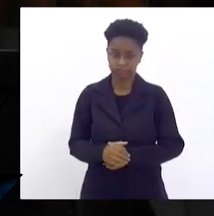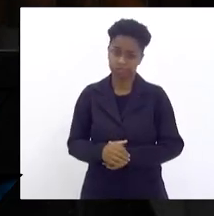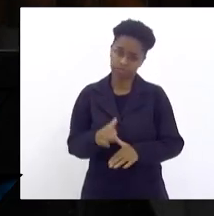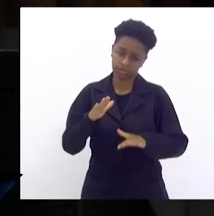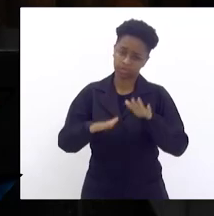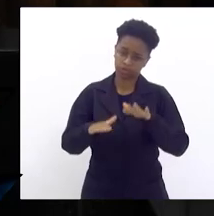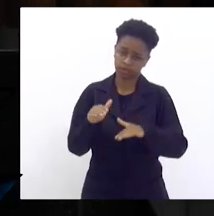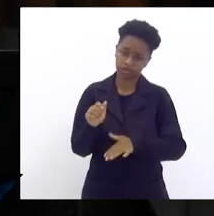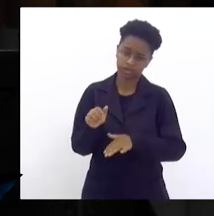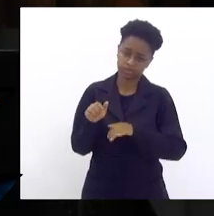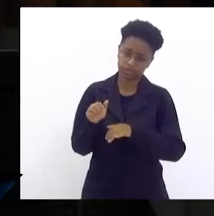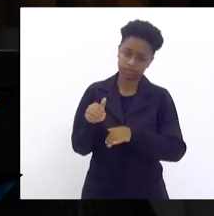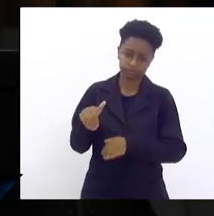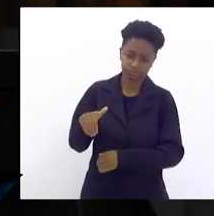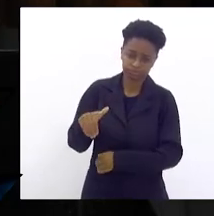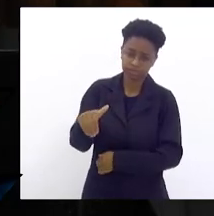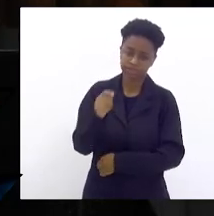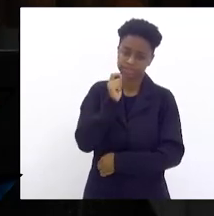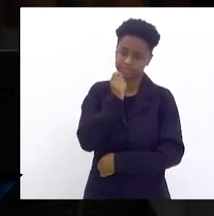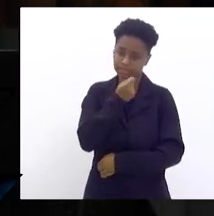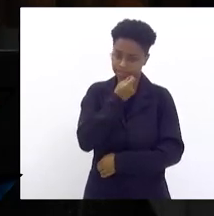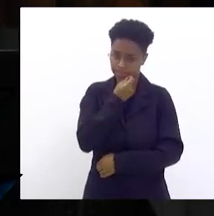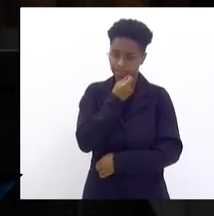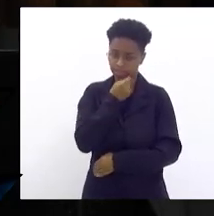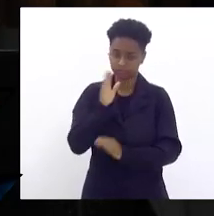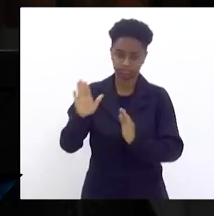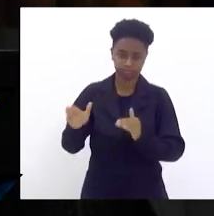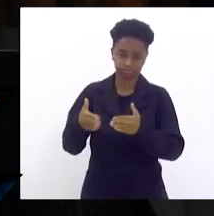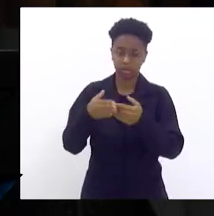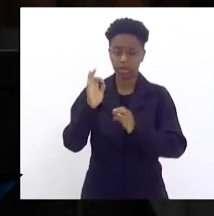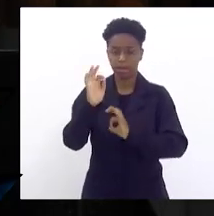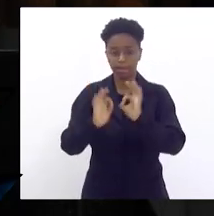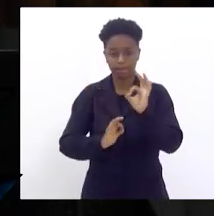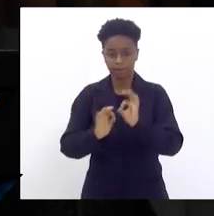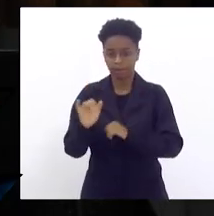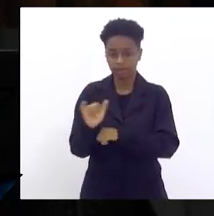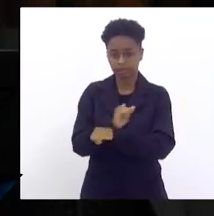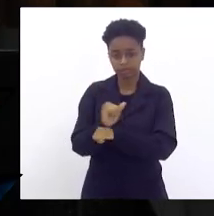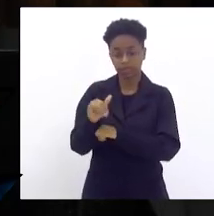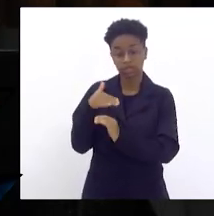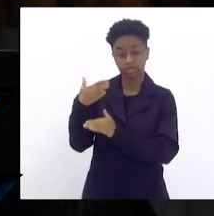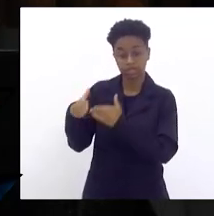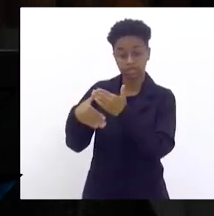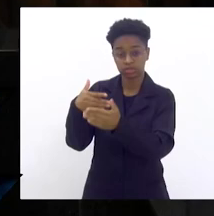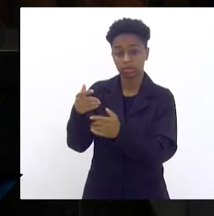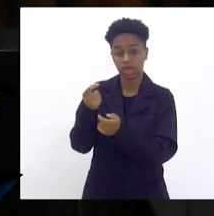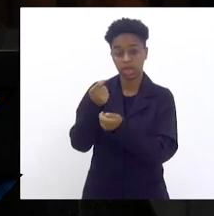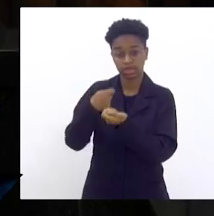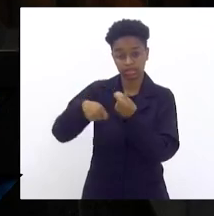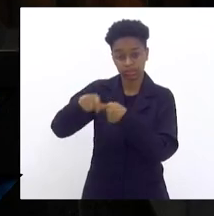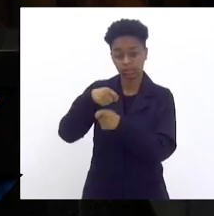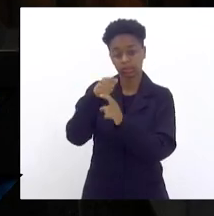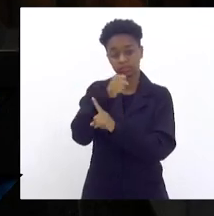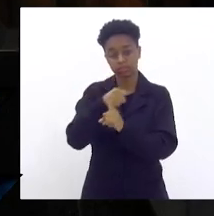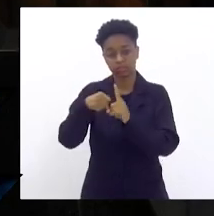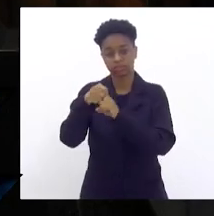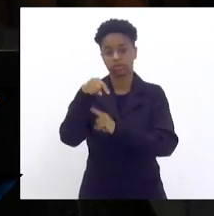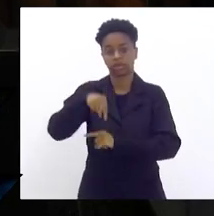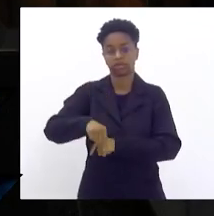setembro, quando se concluirá, o Plano Estratégico de Desenvolvimento Econômico e Social do Estado.